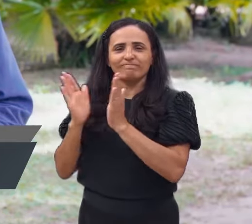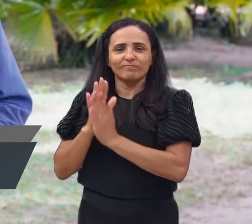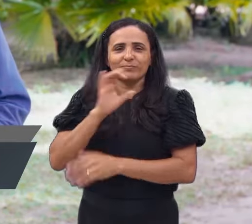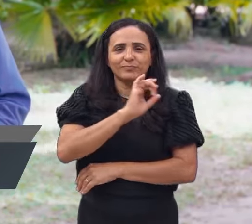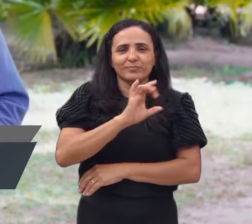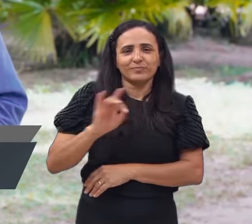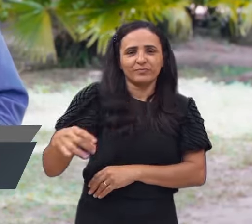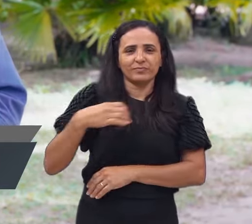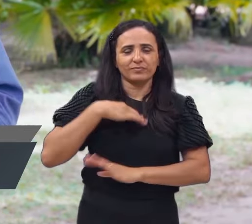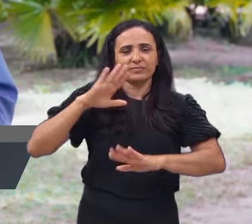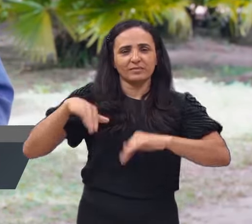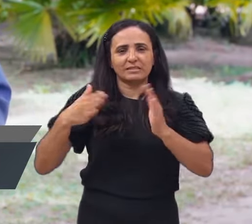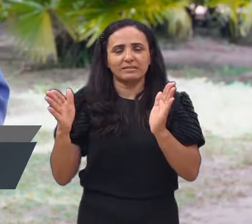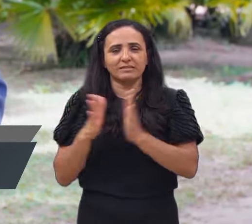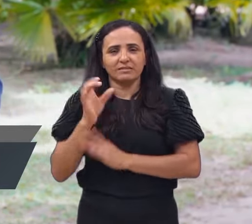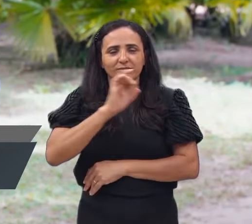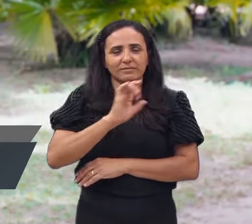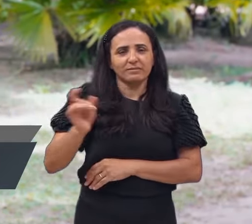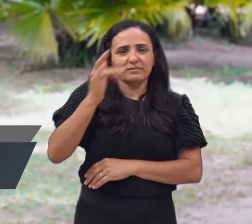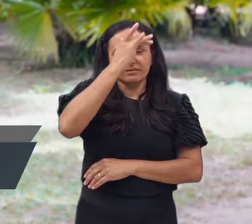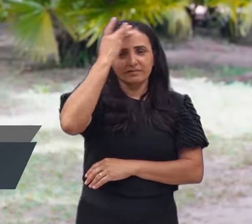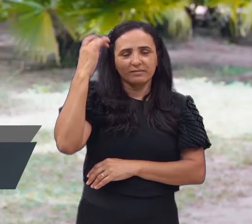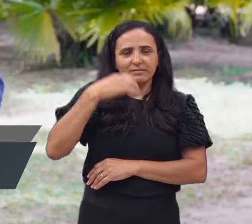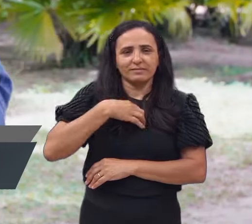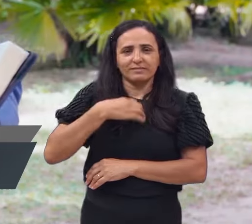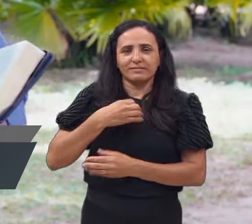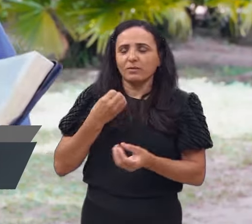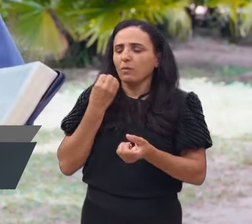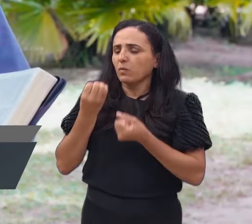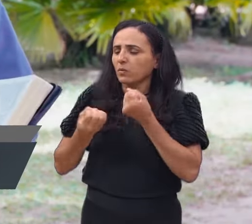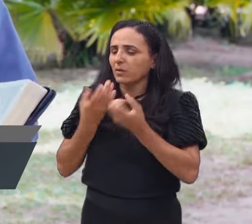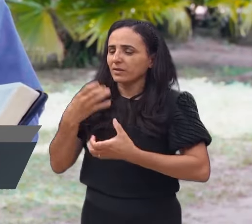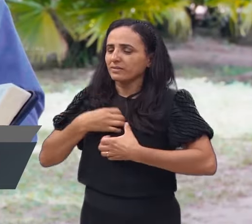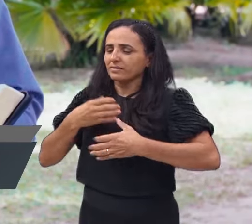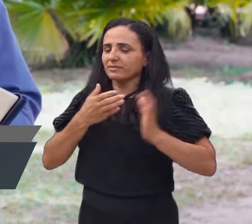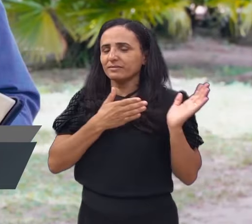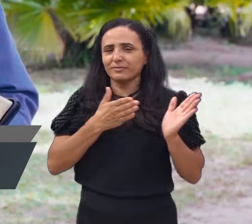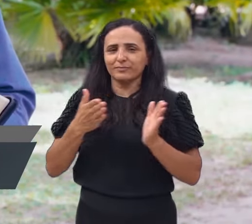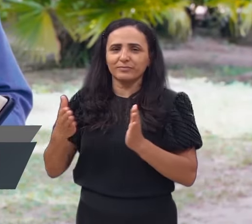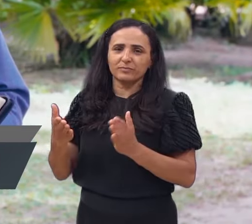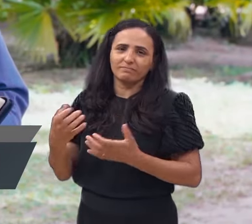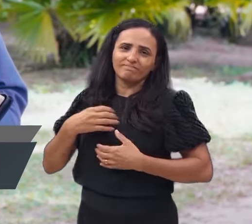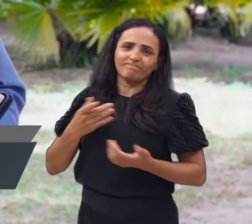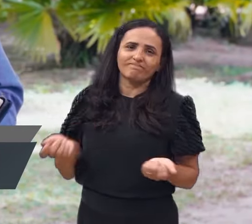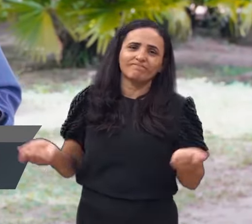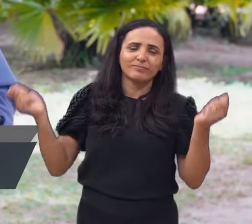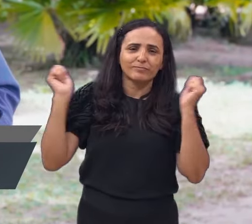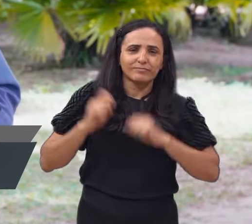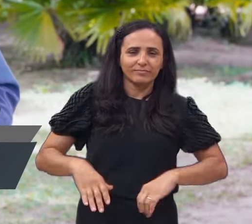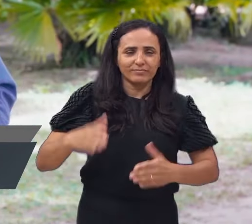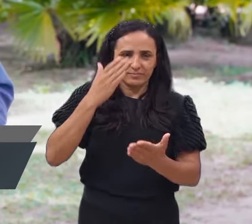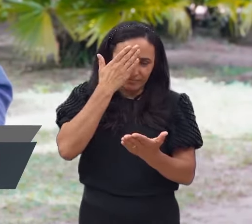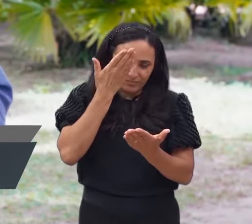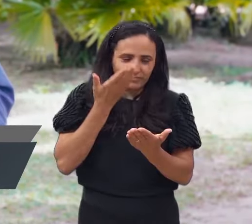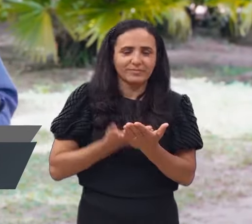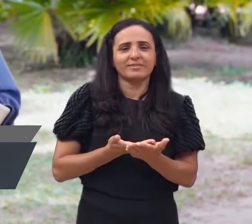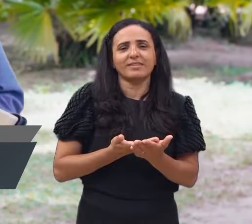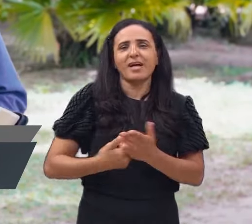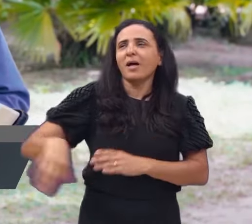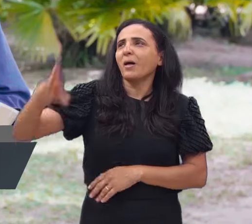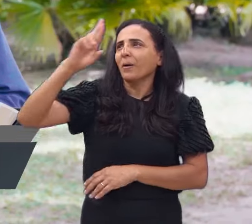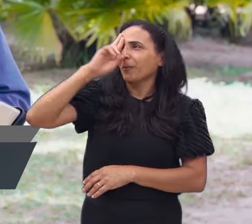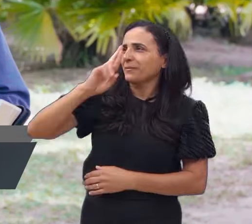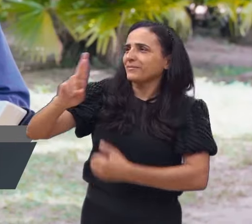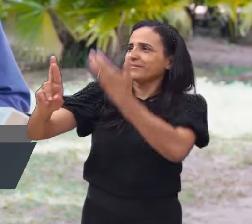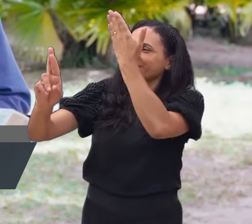nome, para que ao nome de Jesus se dobre todo o joelho e toda a língua confesse que Jesus Cristo é o Senhor, ao nome do